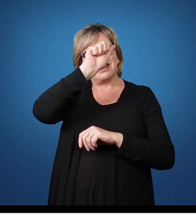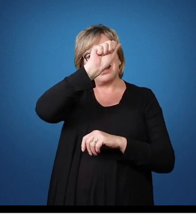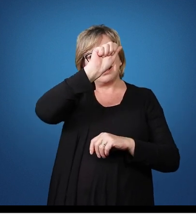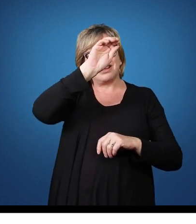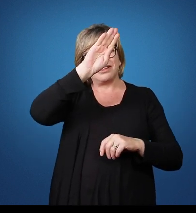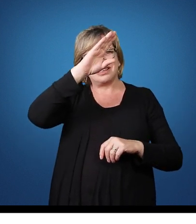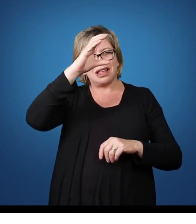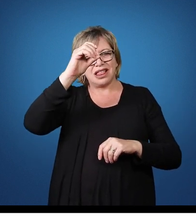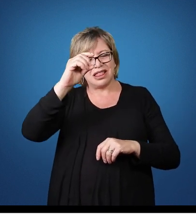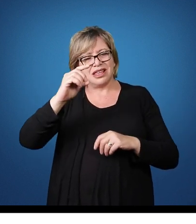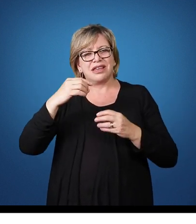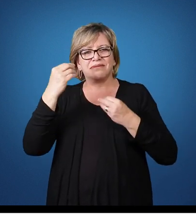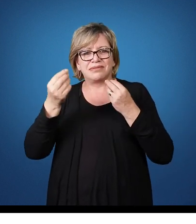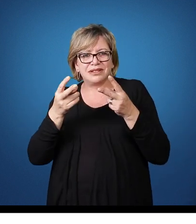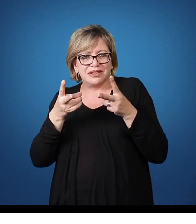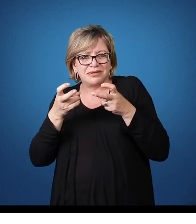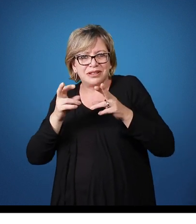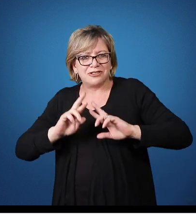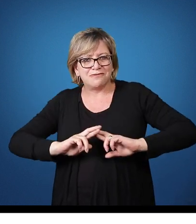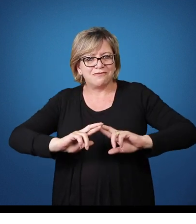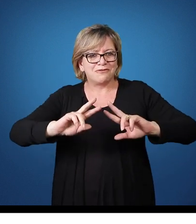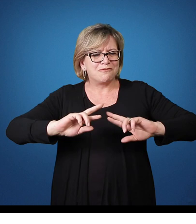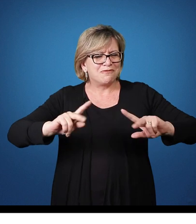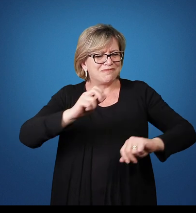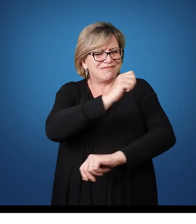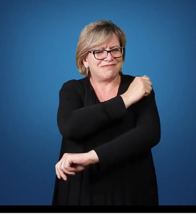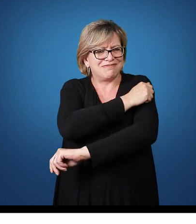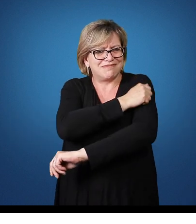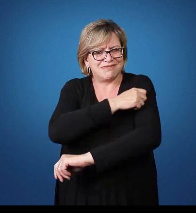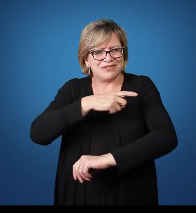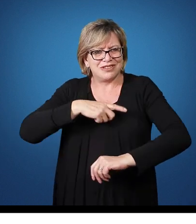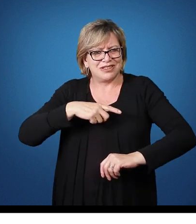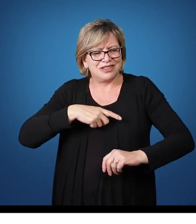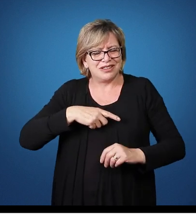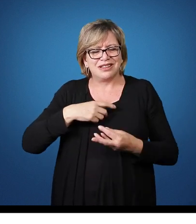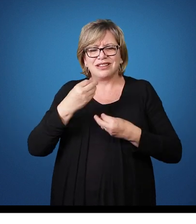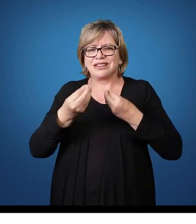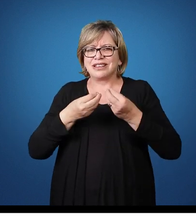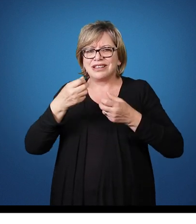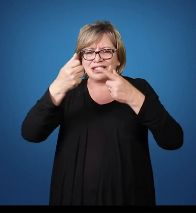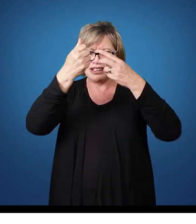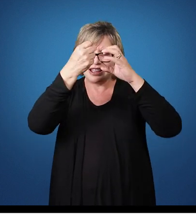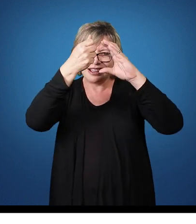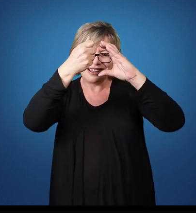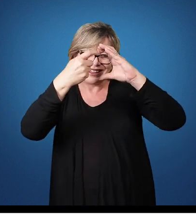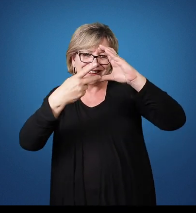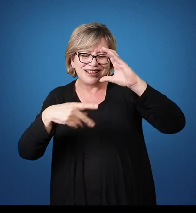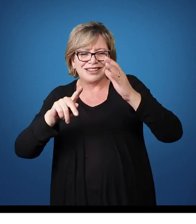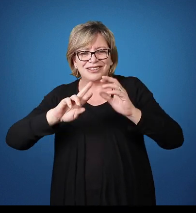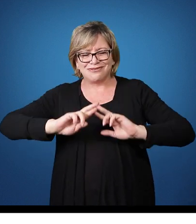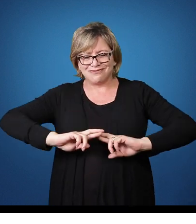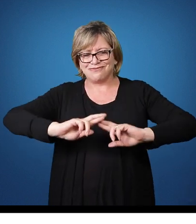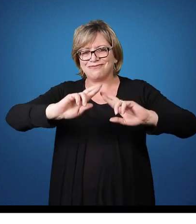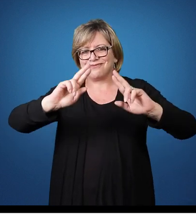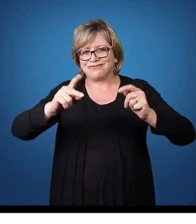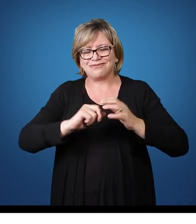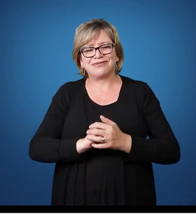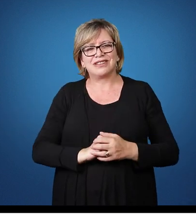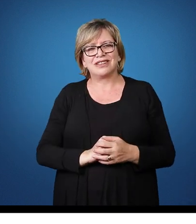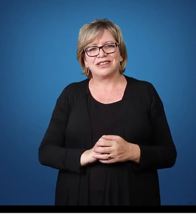alfabetização Considerando a heterogeneidade de alunos A diversidade de alunos numa classe de alfabetização